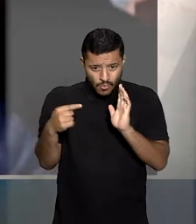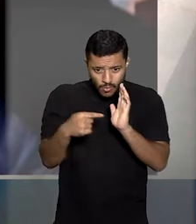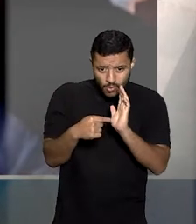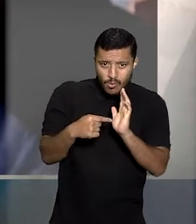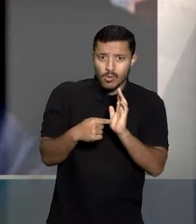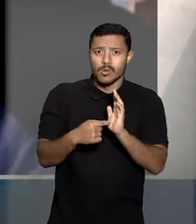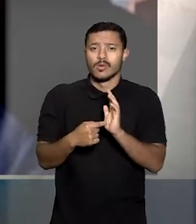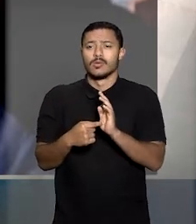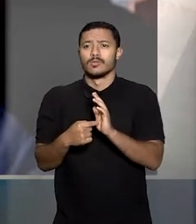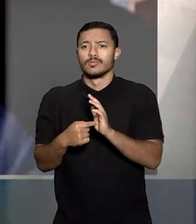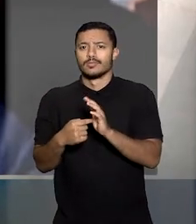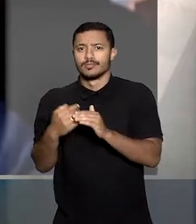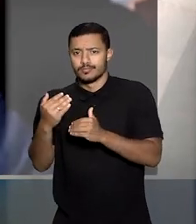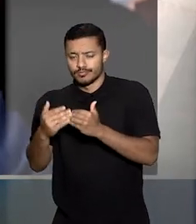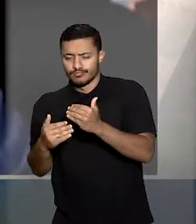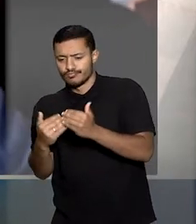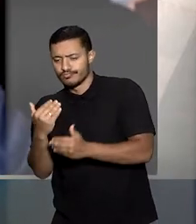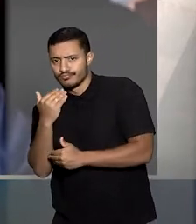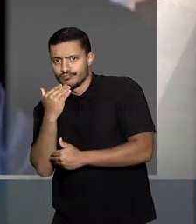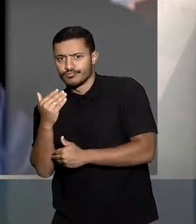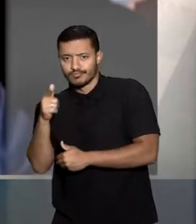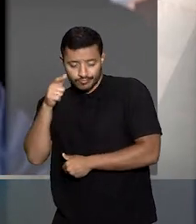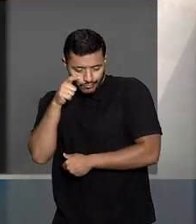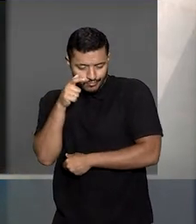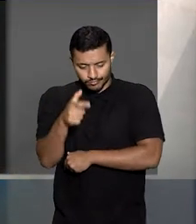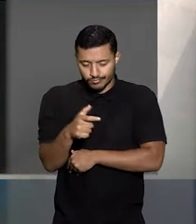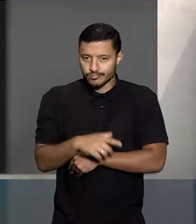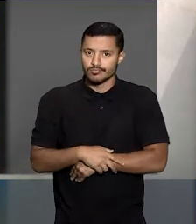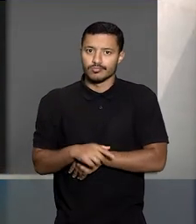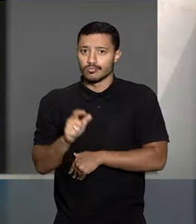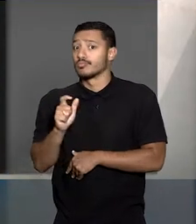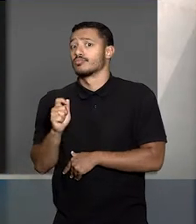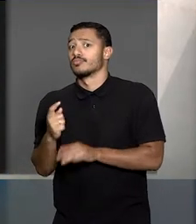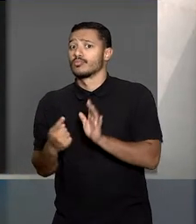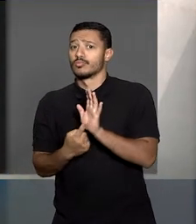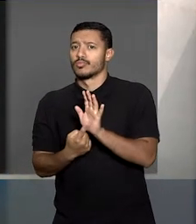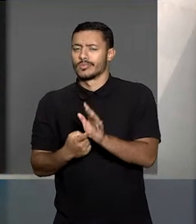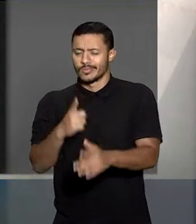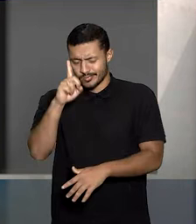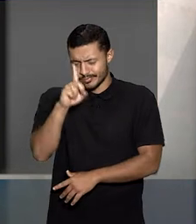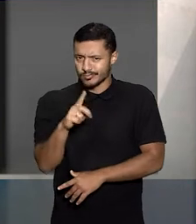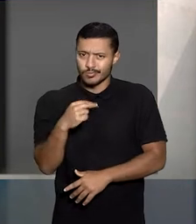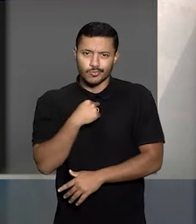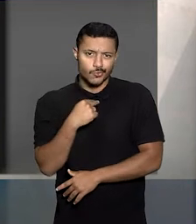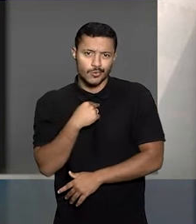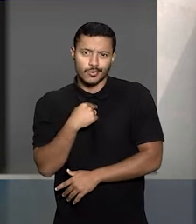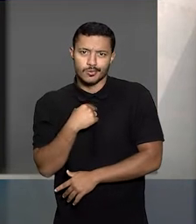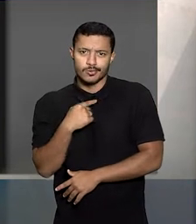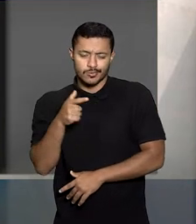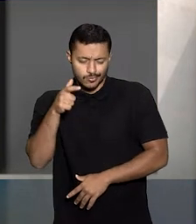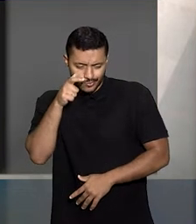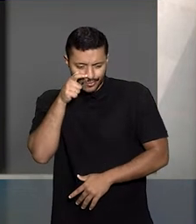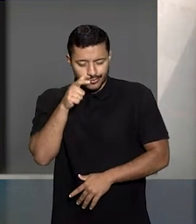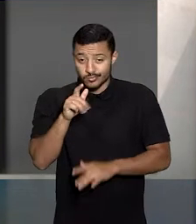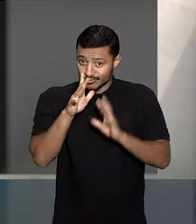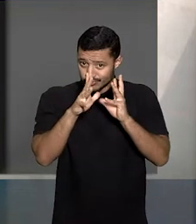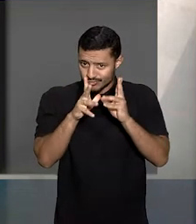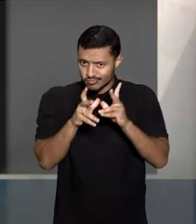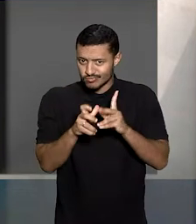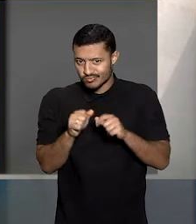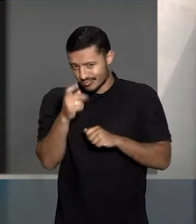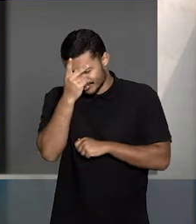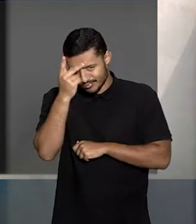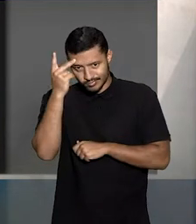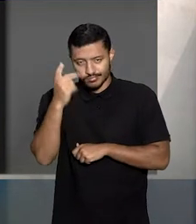pressupõe prévio requerimento dos interessados, o que demonstra que este direito pode não ser do interesse de todos os